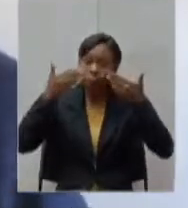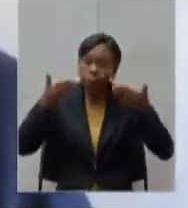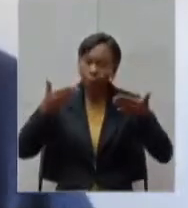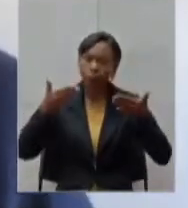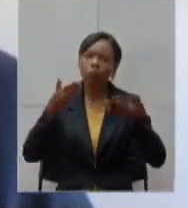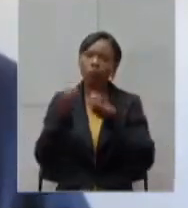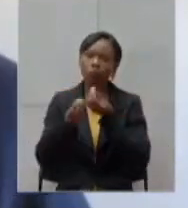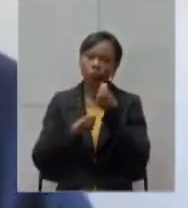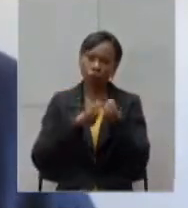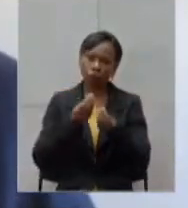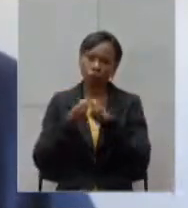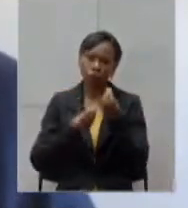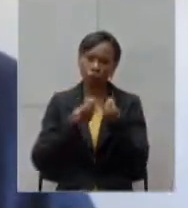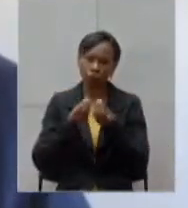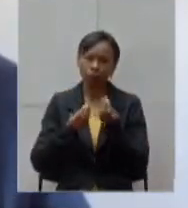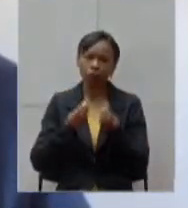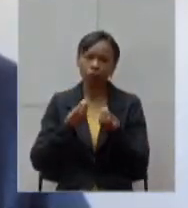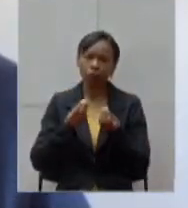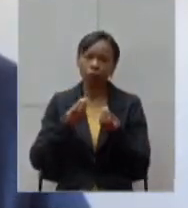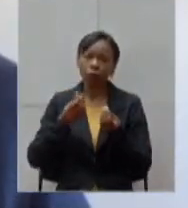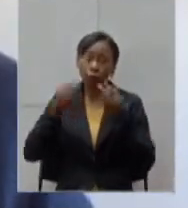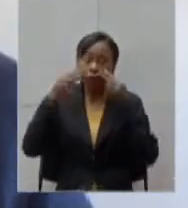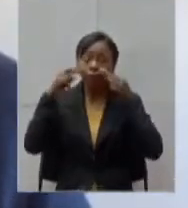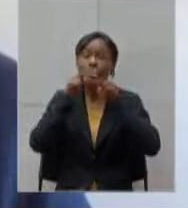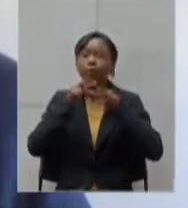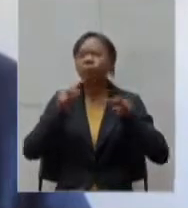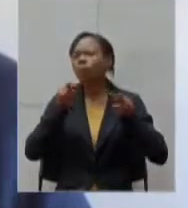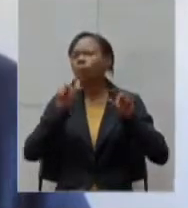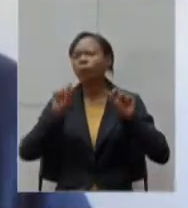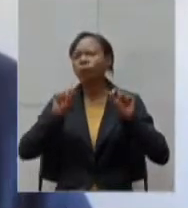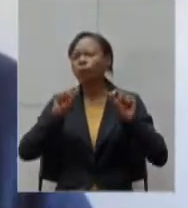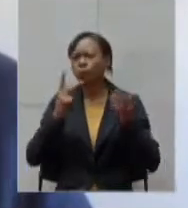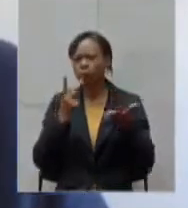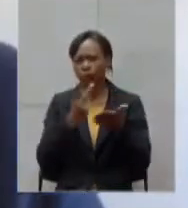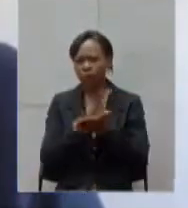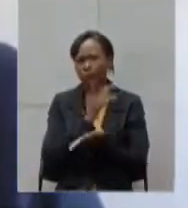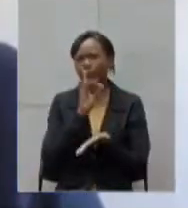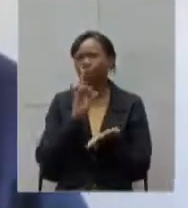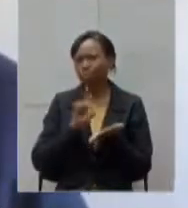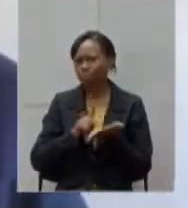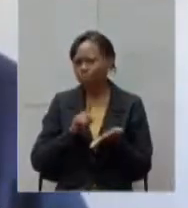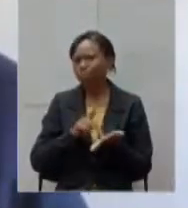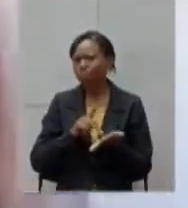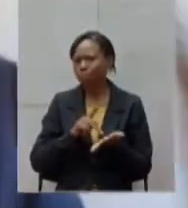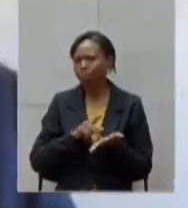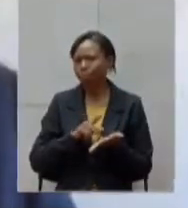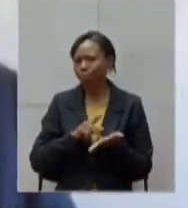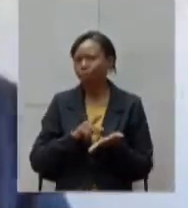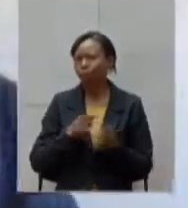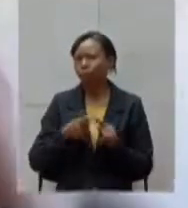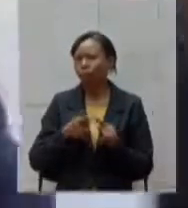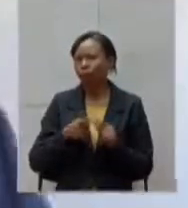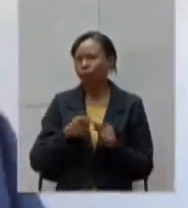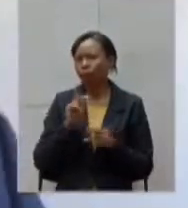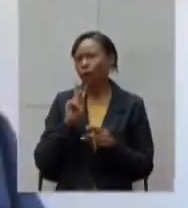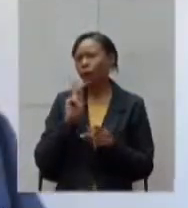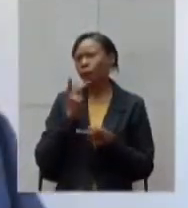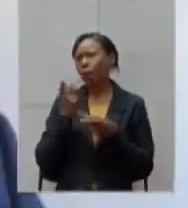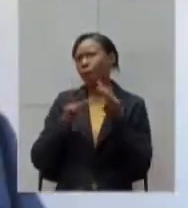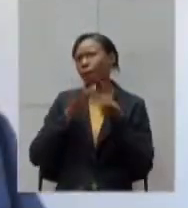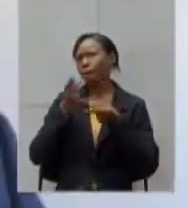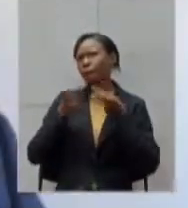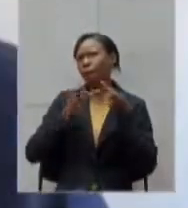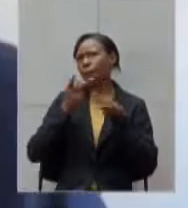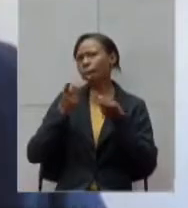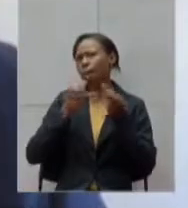forma como a gente está vendo o que está acontecendo e o que de fato está acontecendo para que as narrativas não fiquem soltas e a